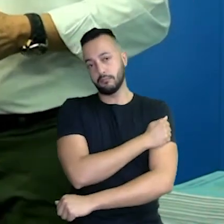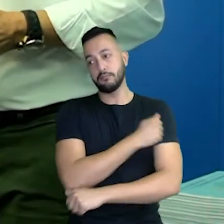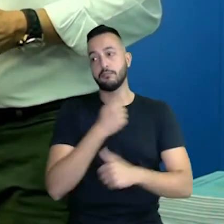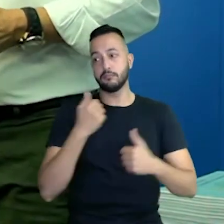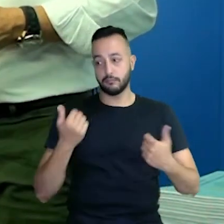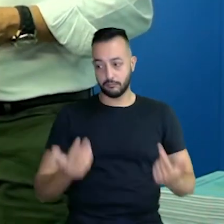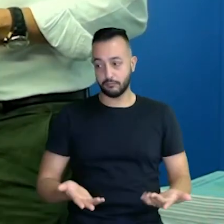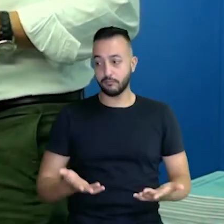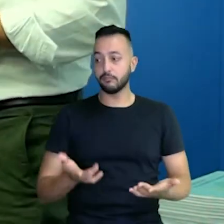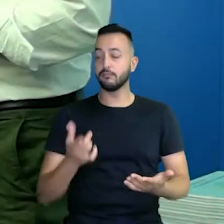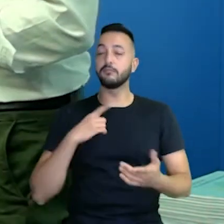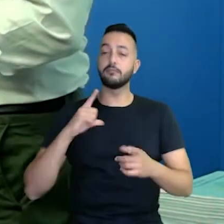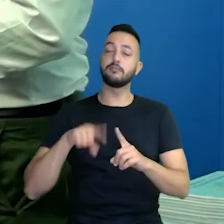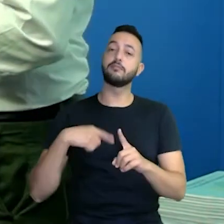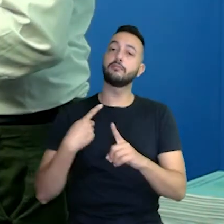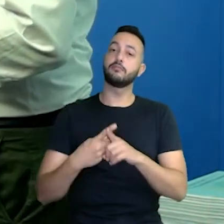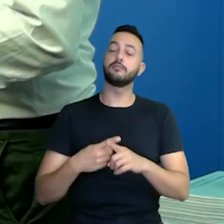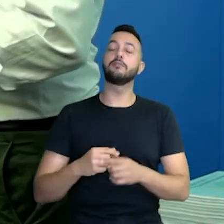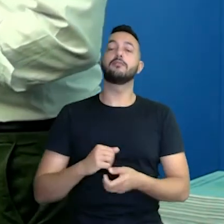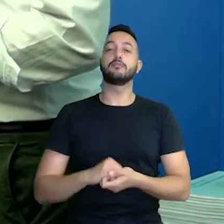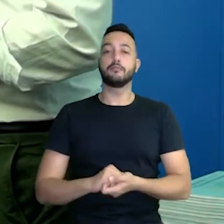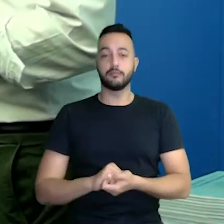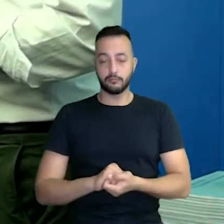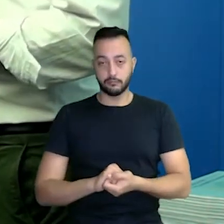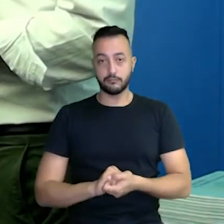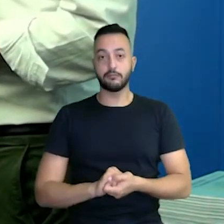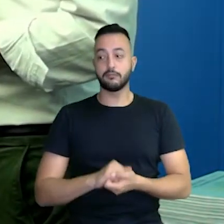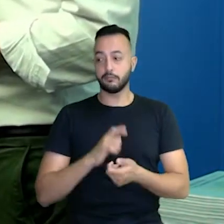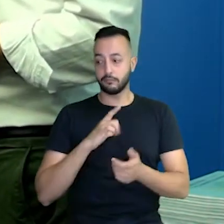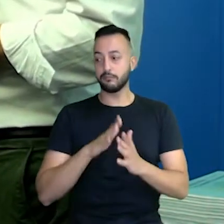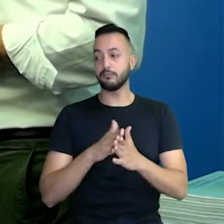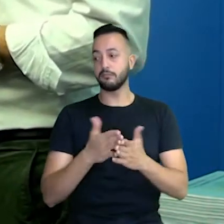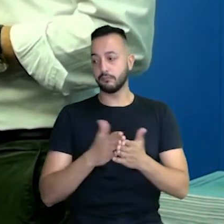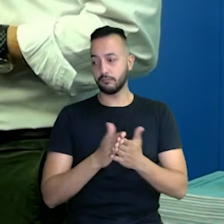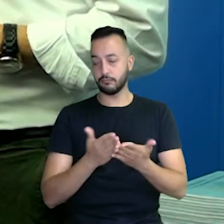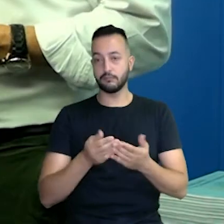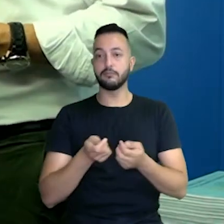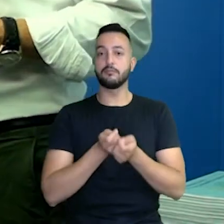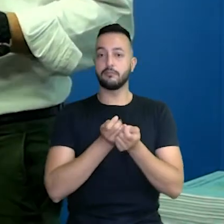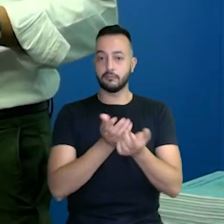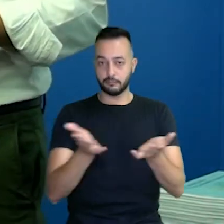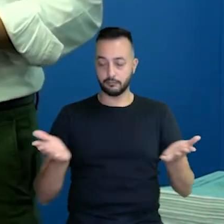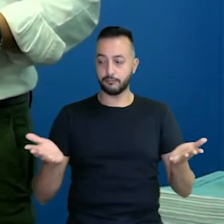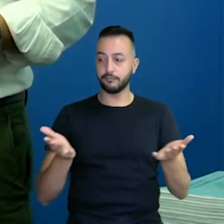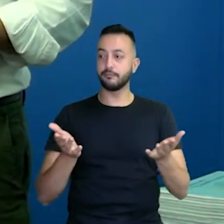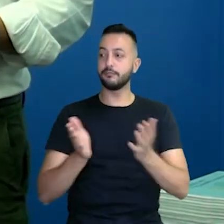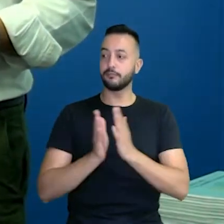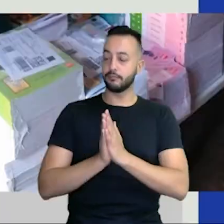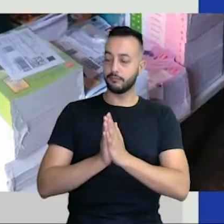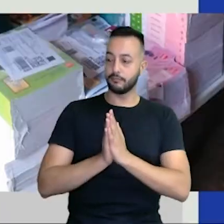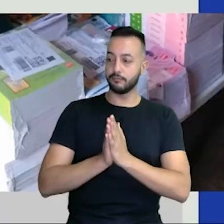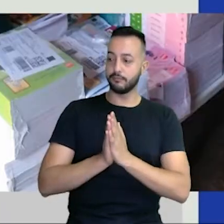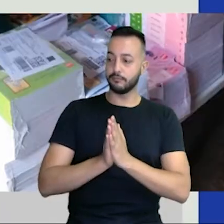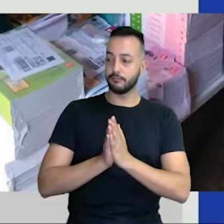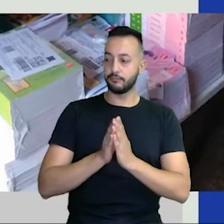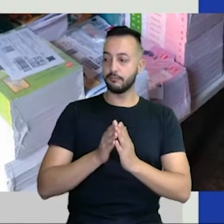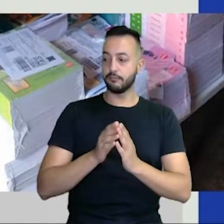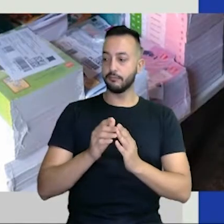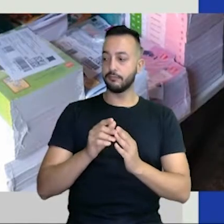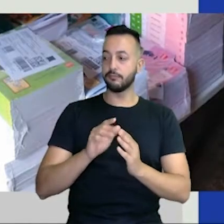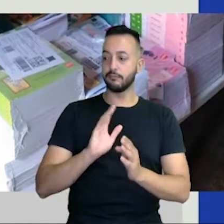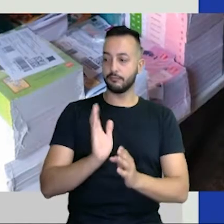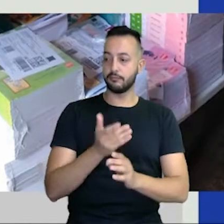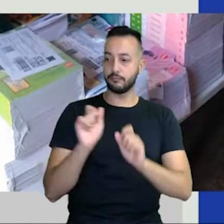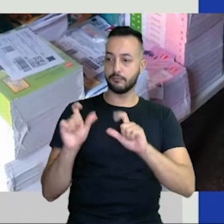Então, nós temos uma cresce muito grande. Estamos aí os livros sendo distribuídos. Por favor, passa a